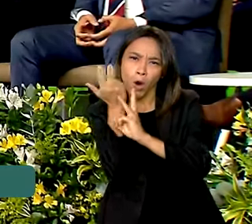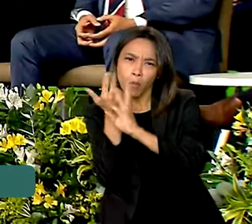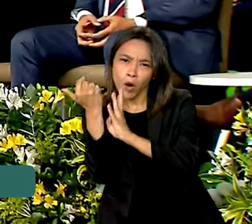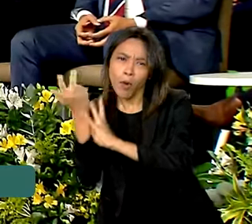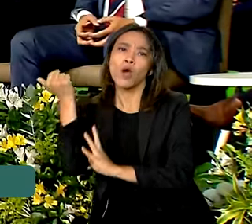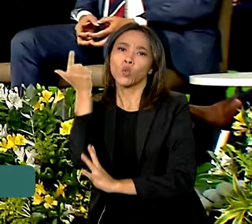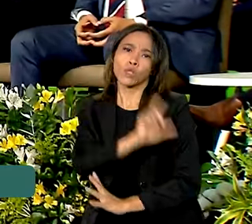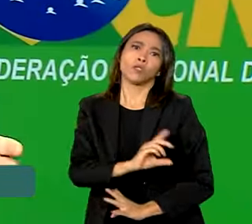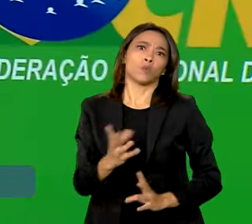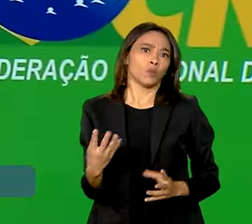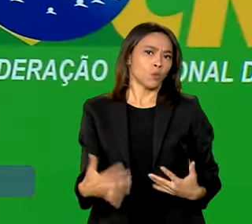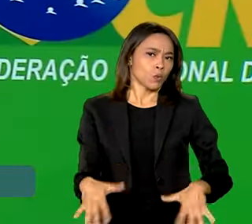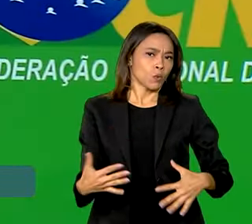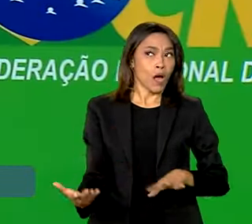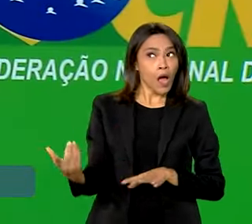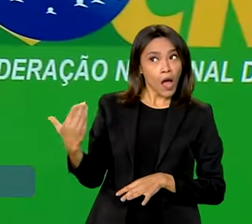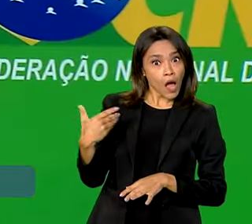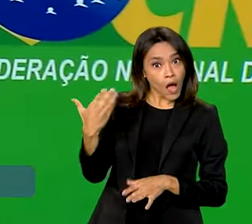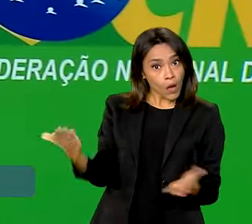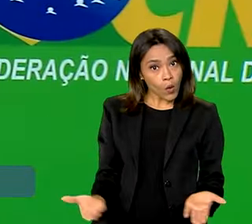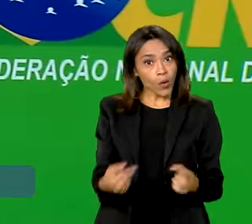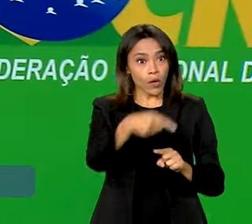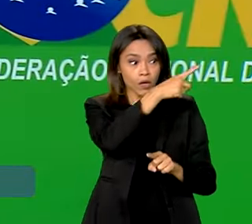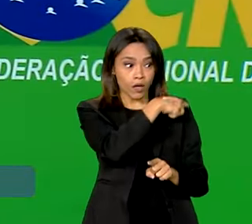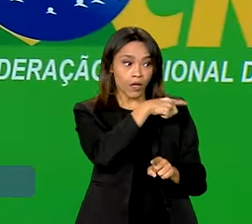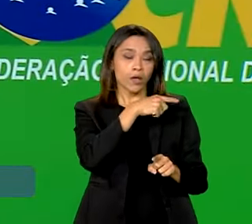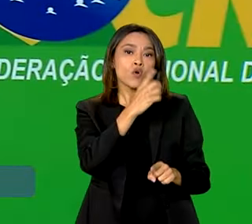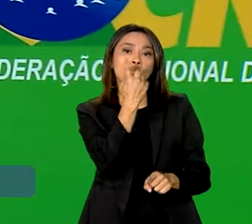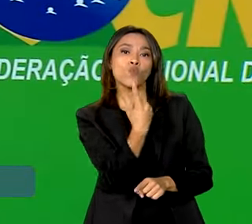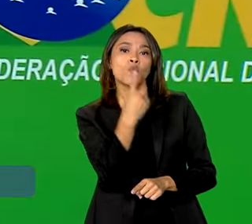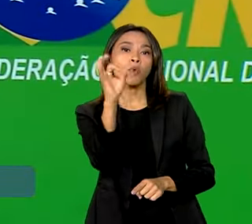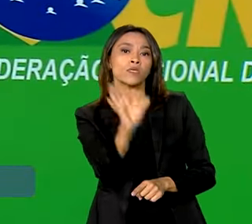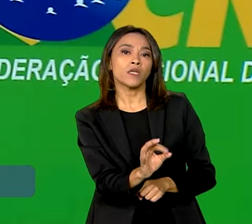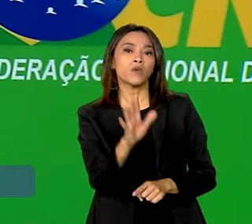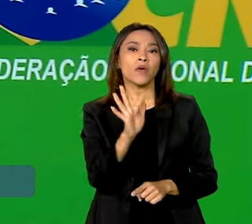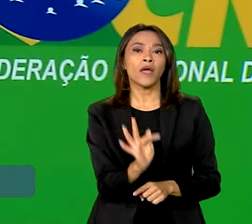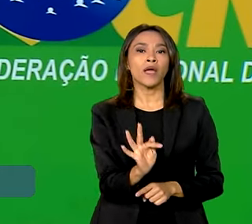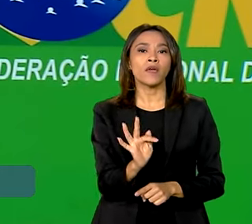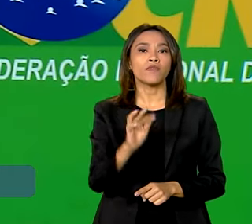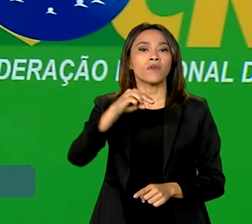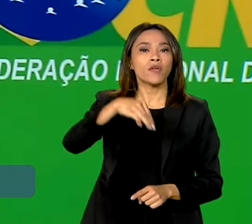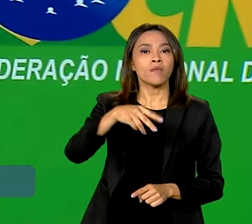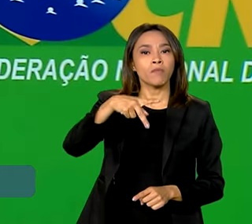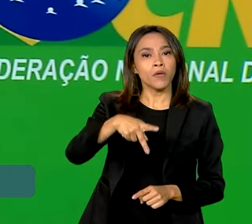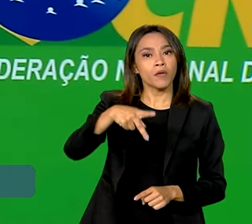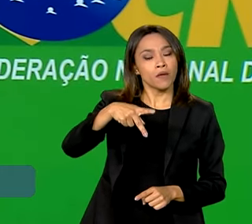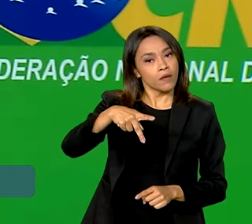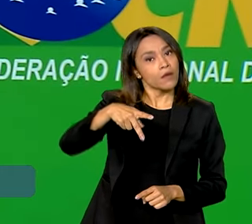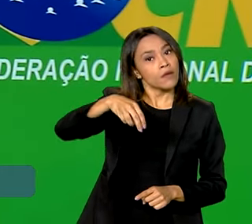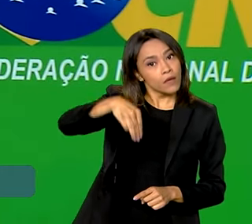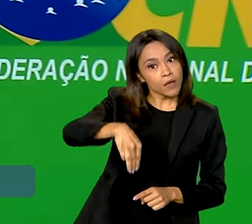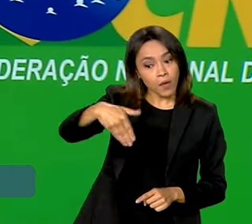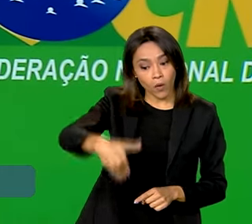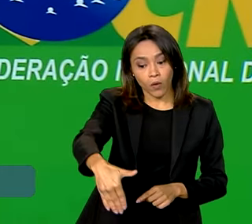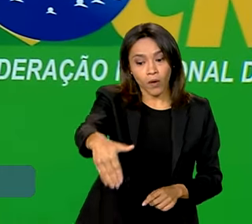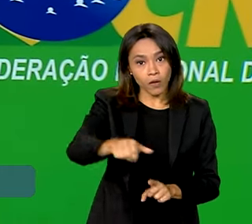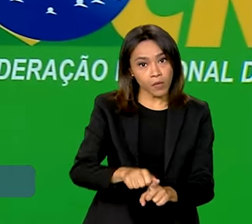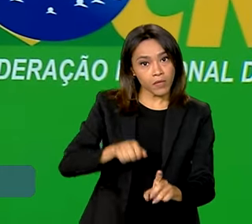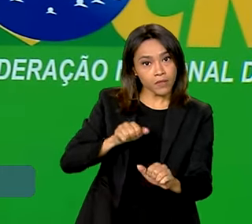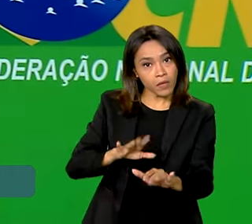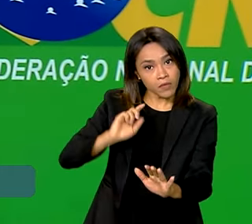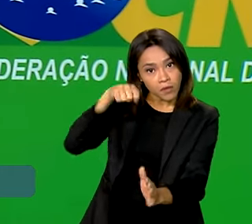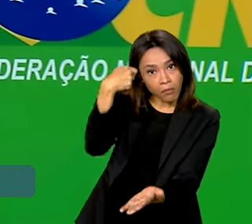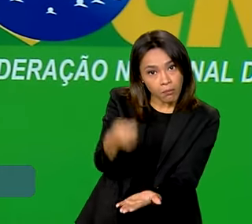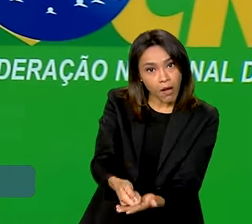nesse último período, nós aumentamos 1% do FPM, que isso é 8 bilhões para os municípios, está sendo pago agora em setembro, que